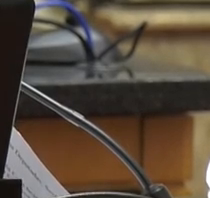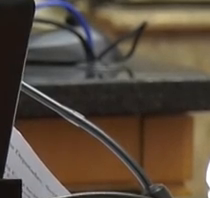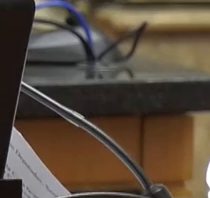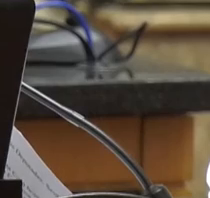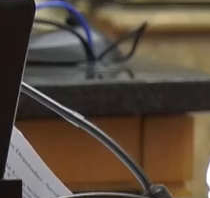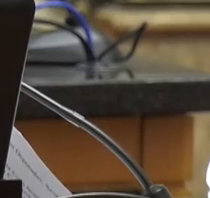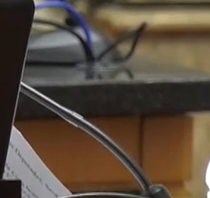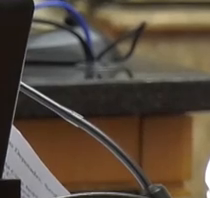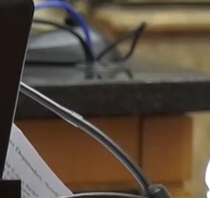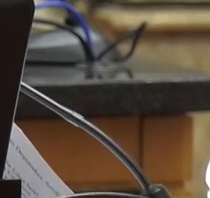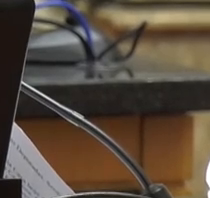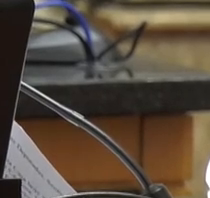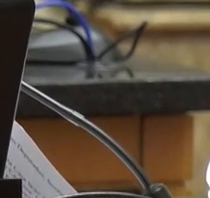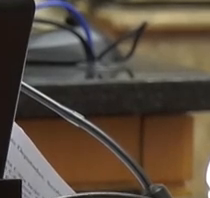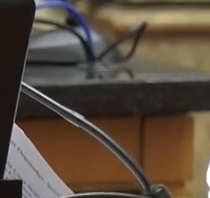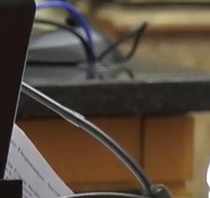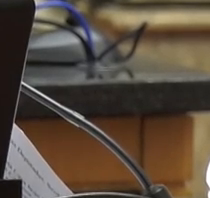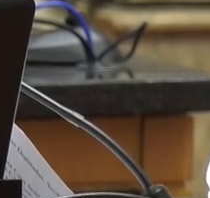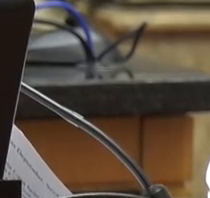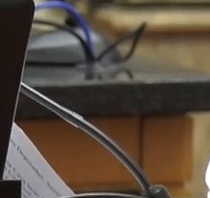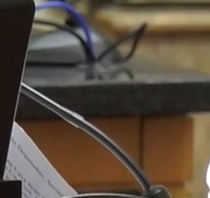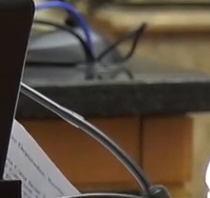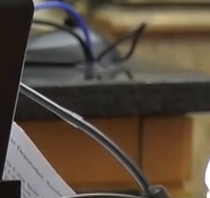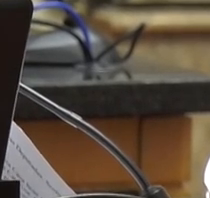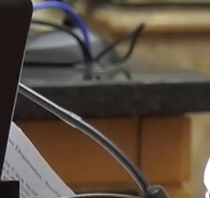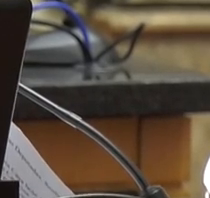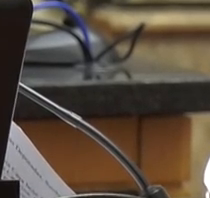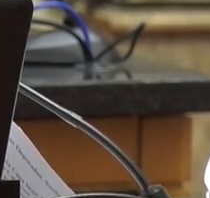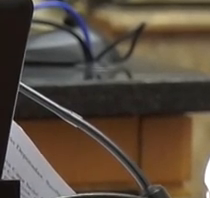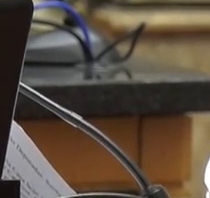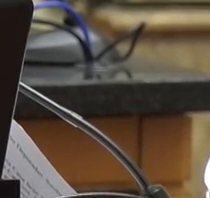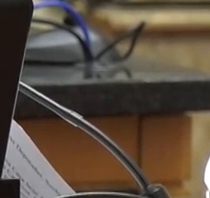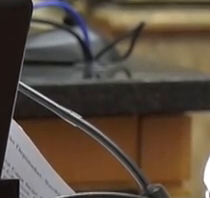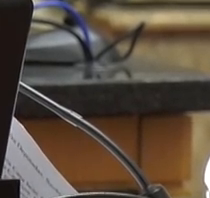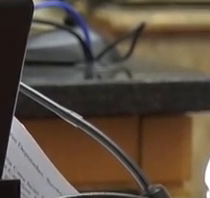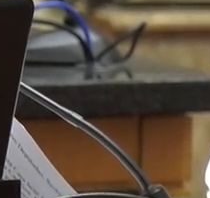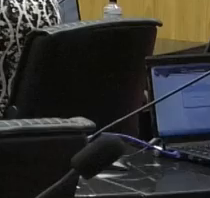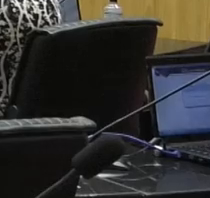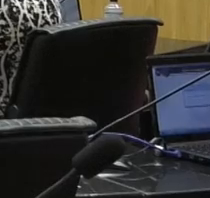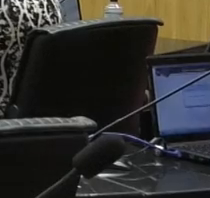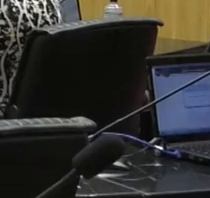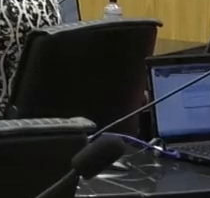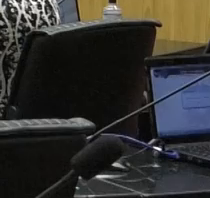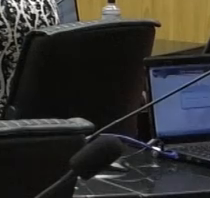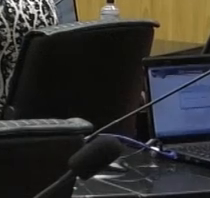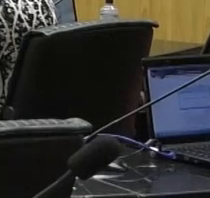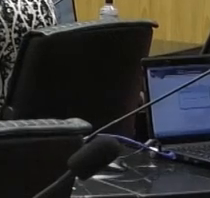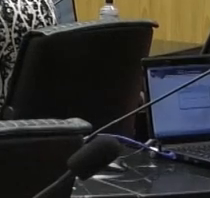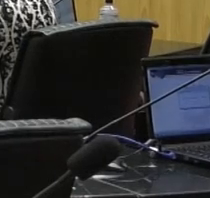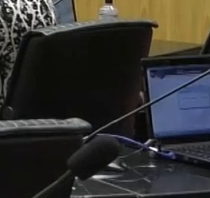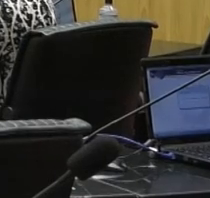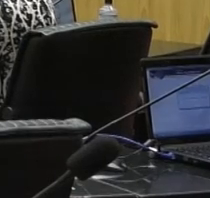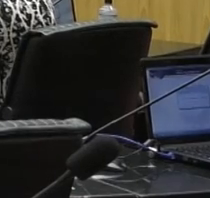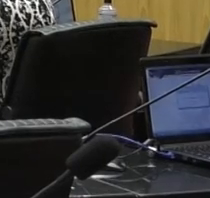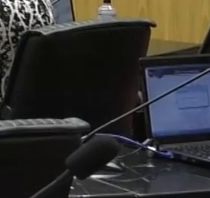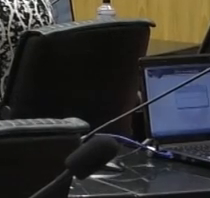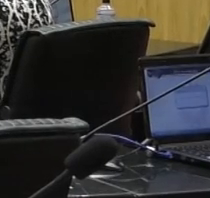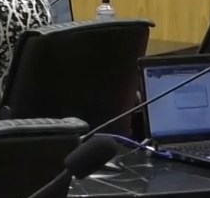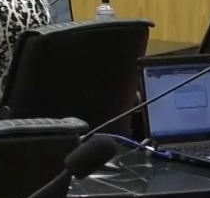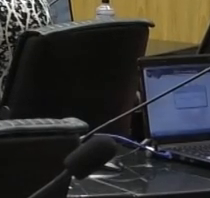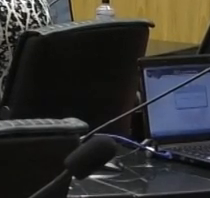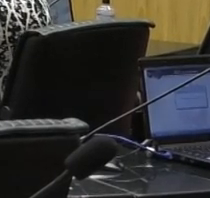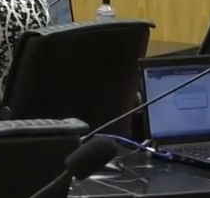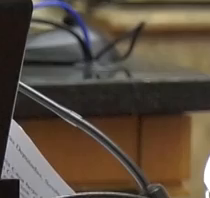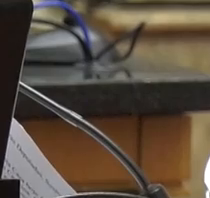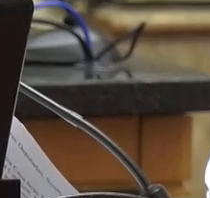informou que deputados se reuniram na semana passada com o novo presidente do IMA, representantes da sociedade civil e do